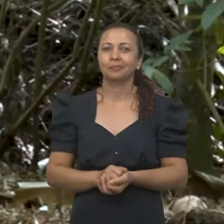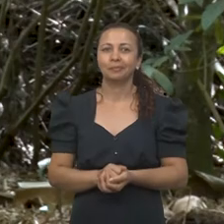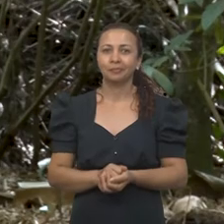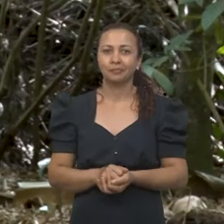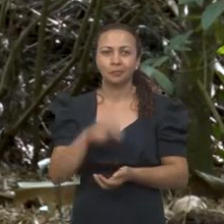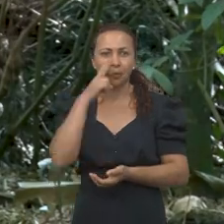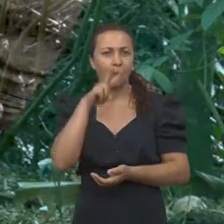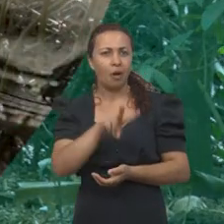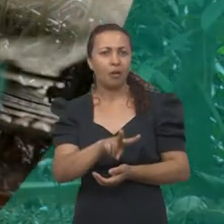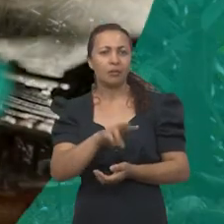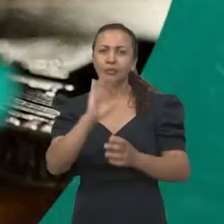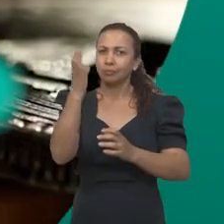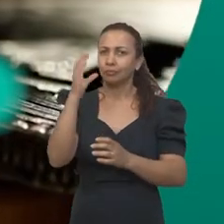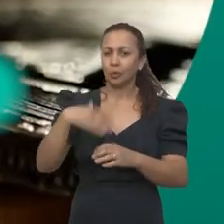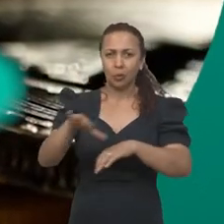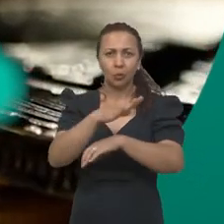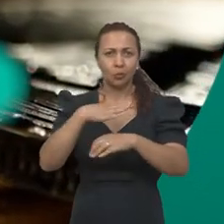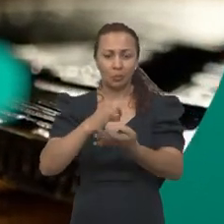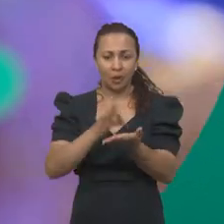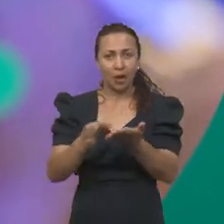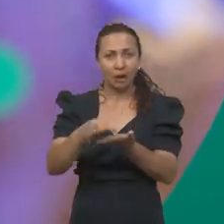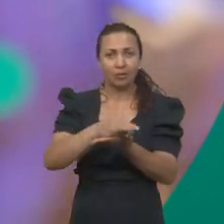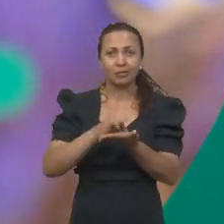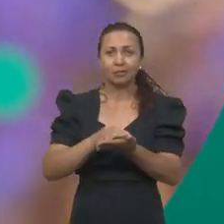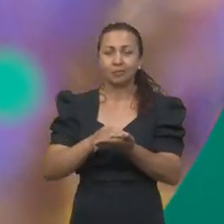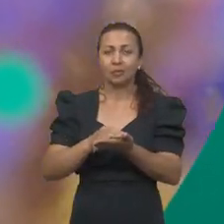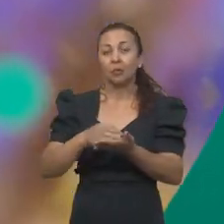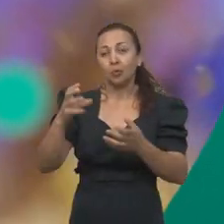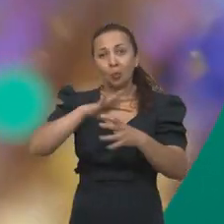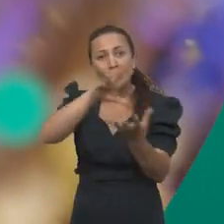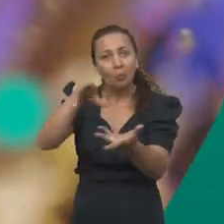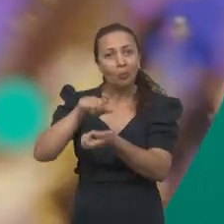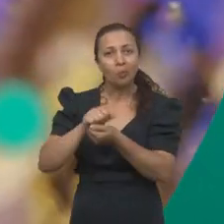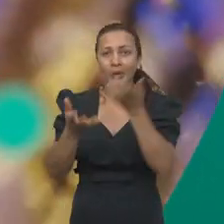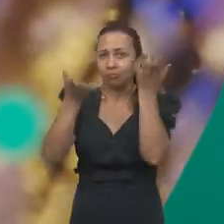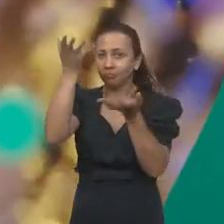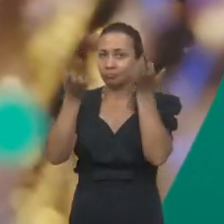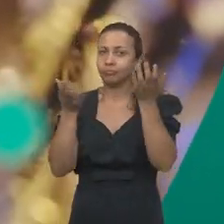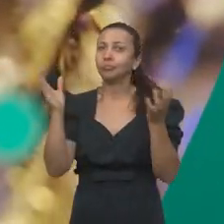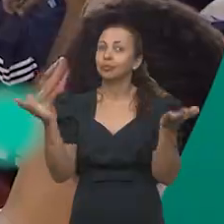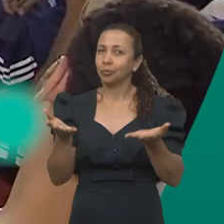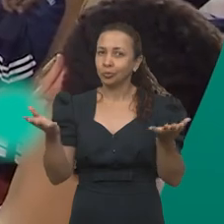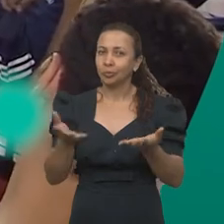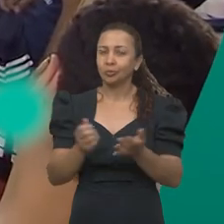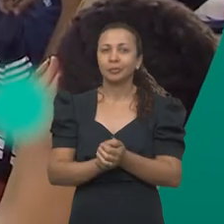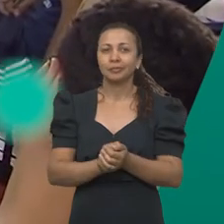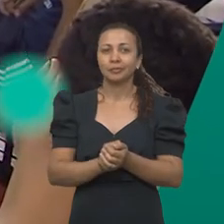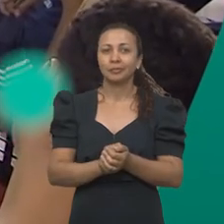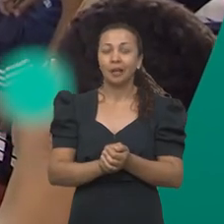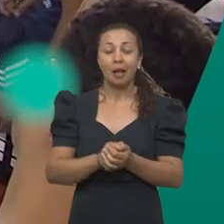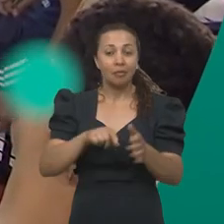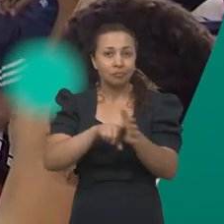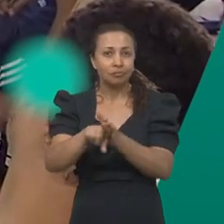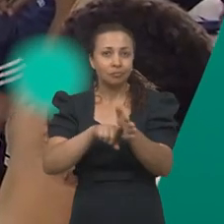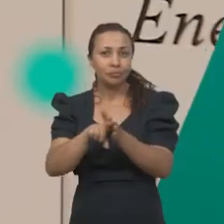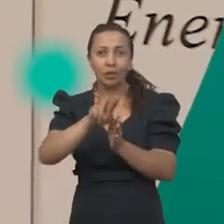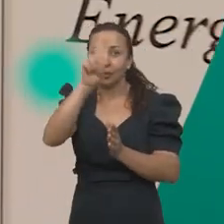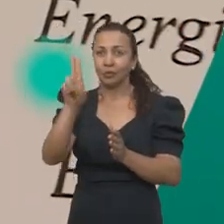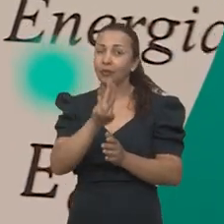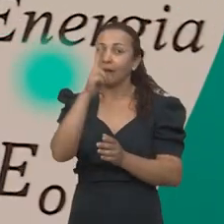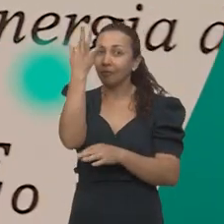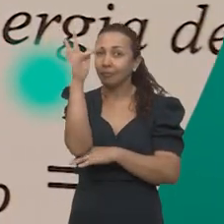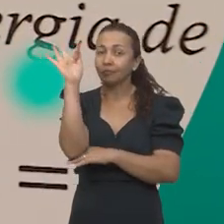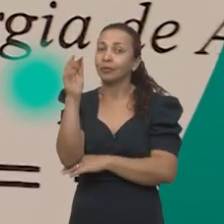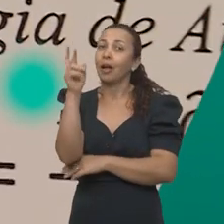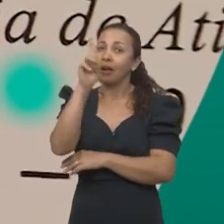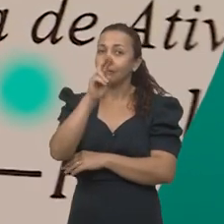conhecer hoje. Um olhar científico sobre as criptomoedas no mundo econômico de hoje. Pesquisadores da Universidade Federal do